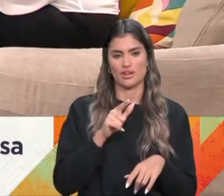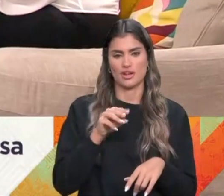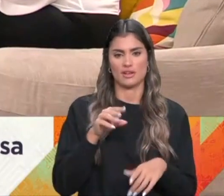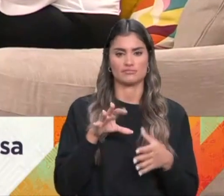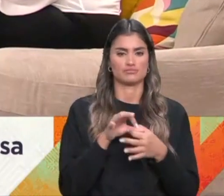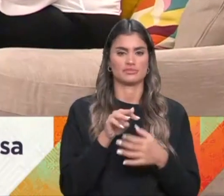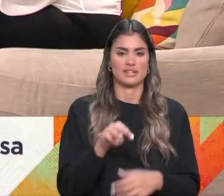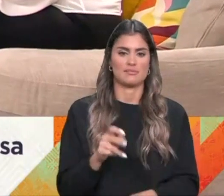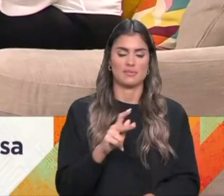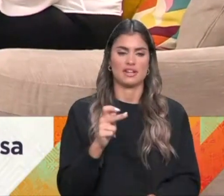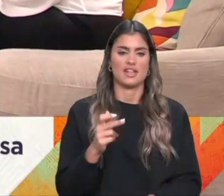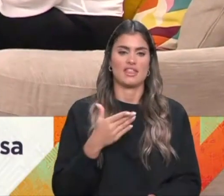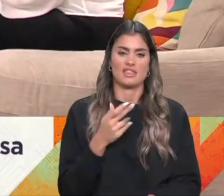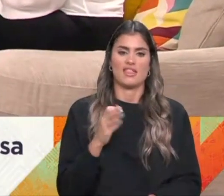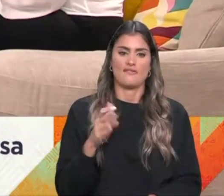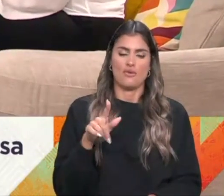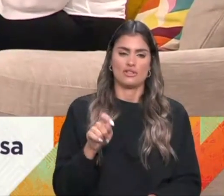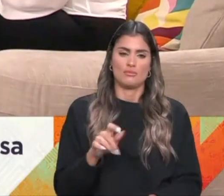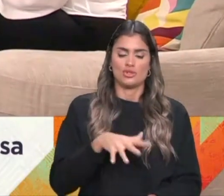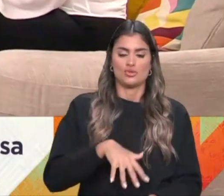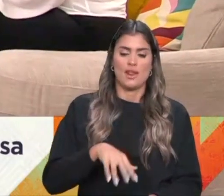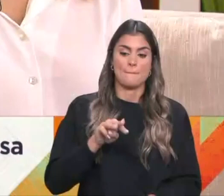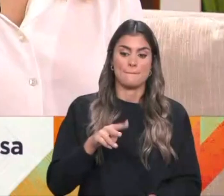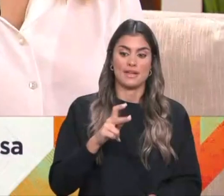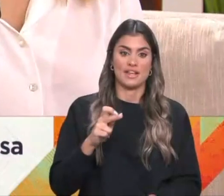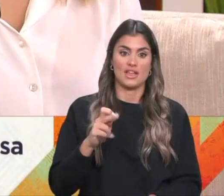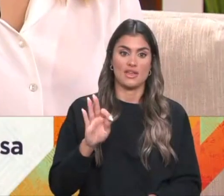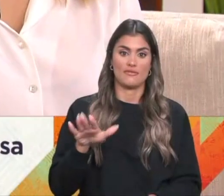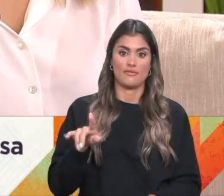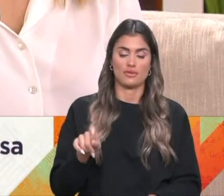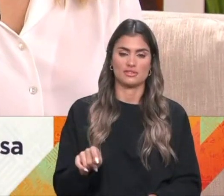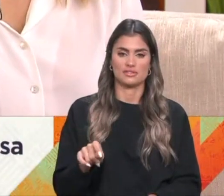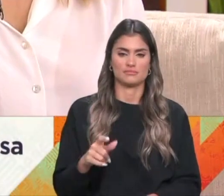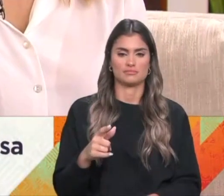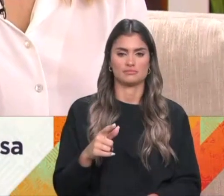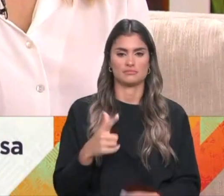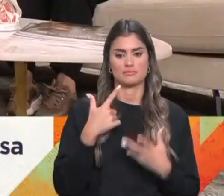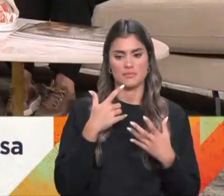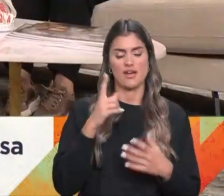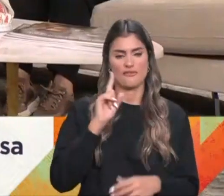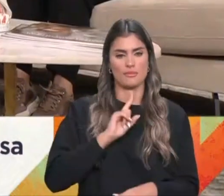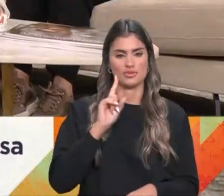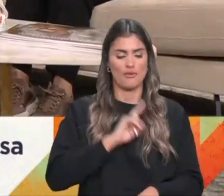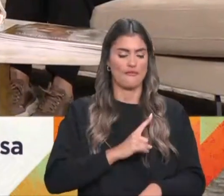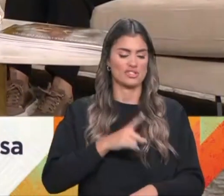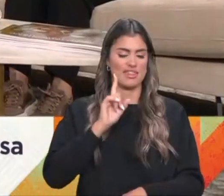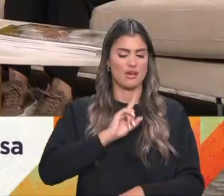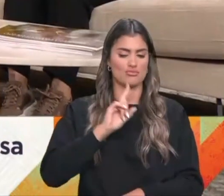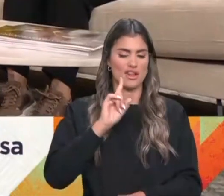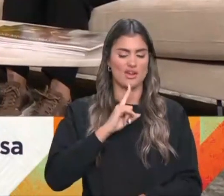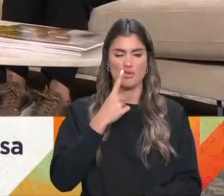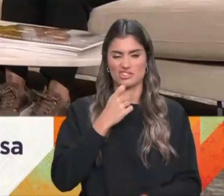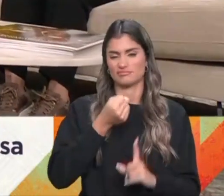não é? Sim, Vocês são de uma terra onde a Maria da Fonte preconiza o feminismo e também a força da mulher, a determinação e a garra.